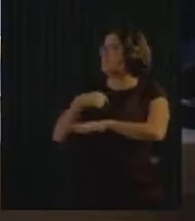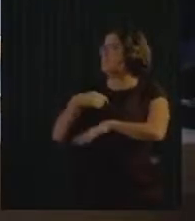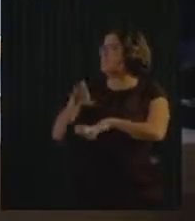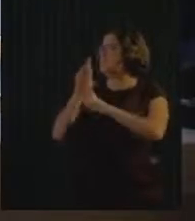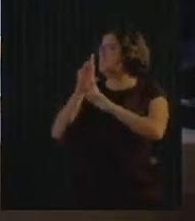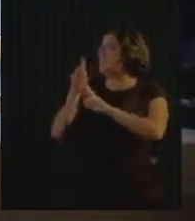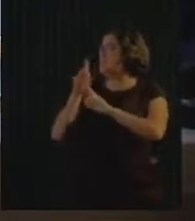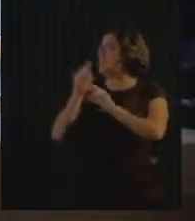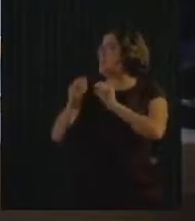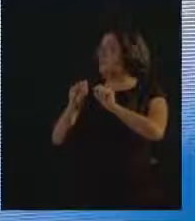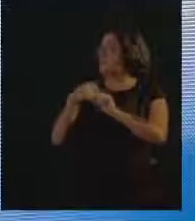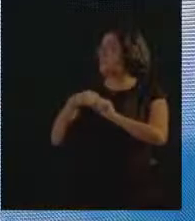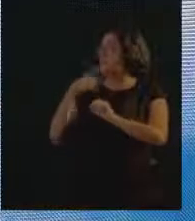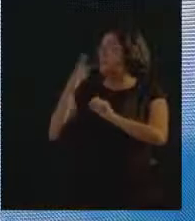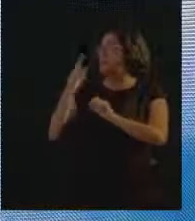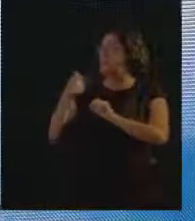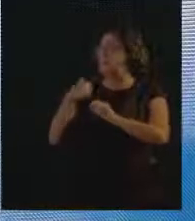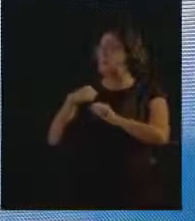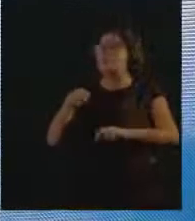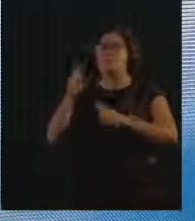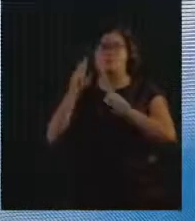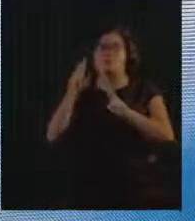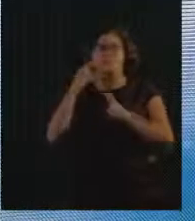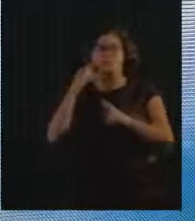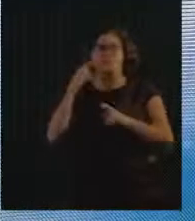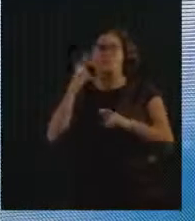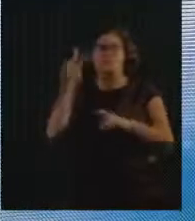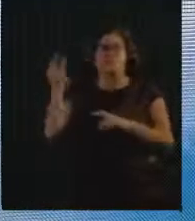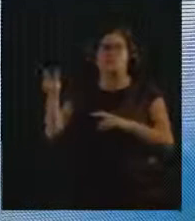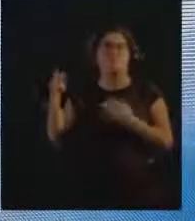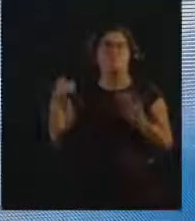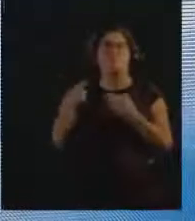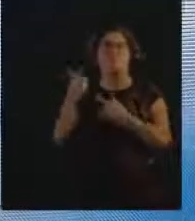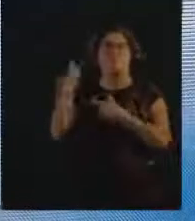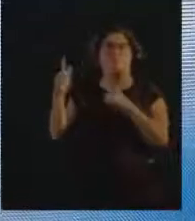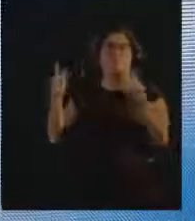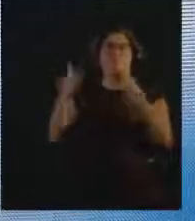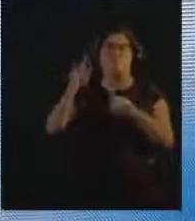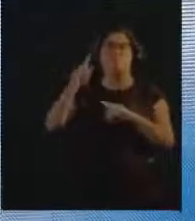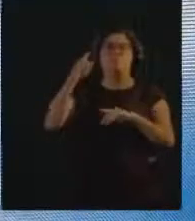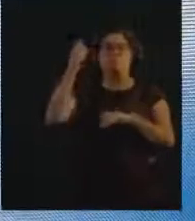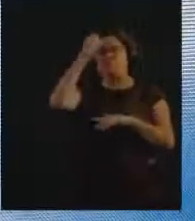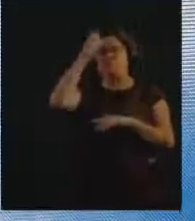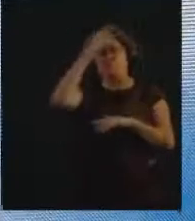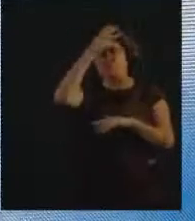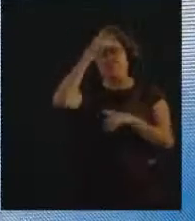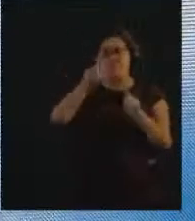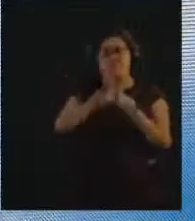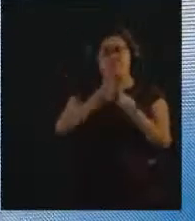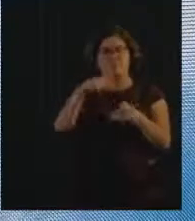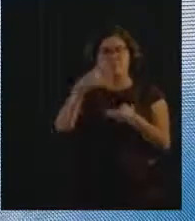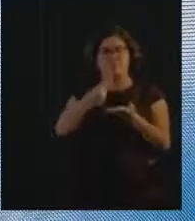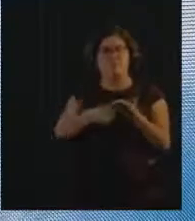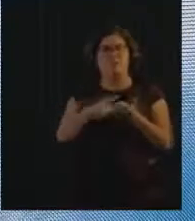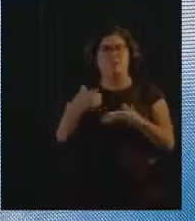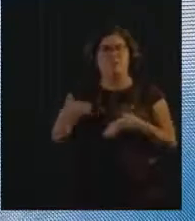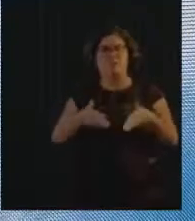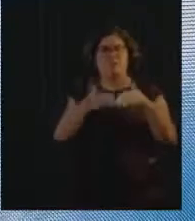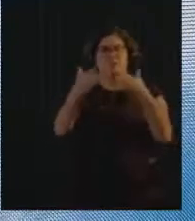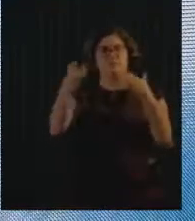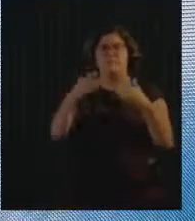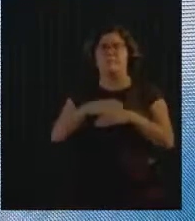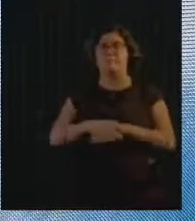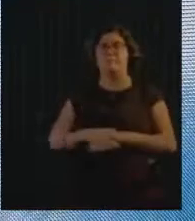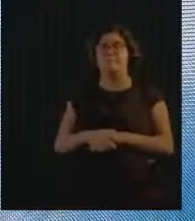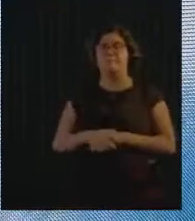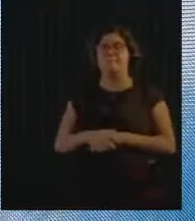que, assim como eu, fico cheia de esperança em ouvi-los, outros gestores também adotem esse caminho para o